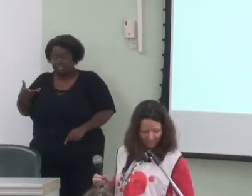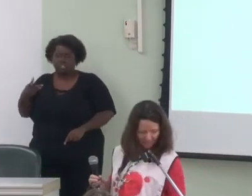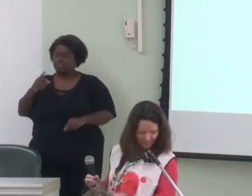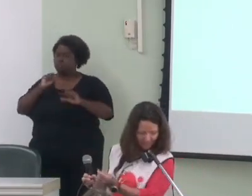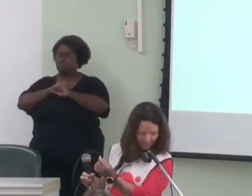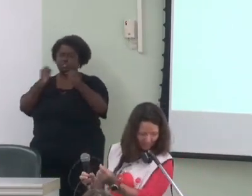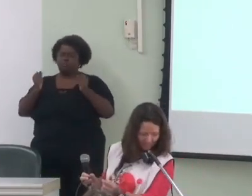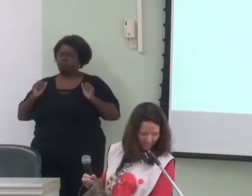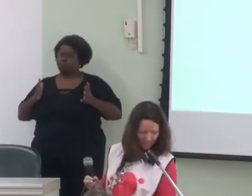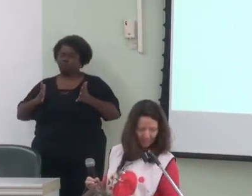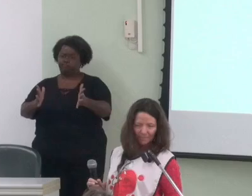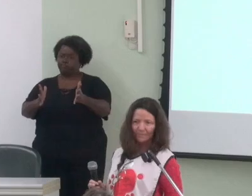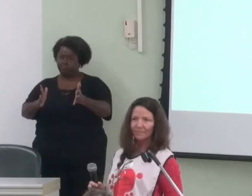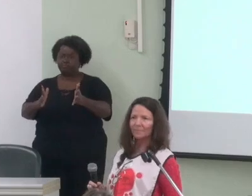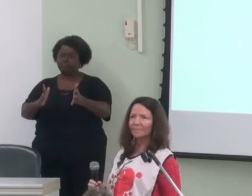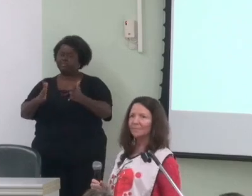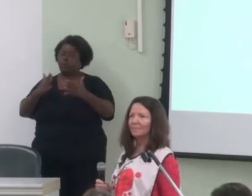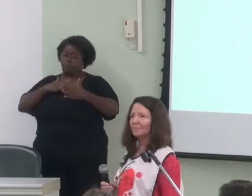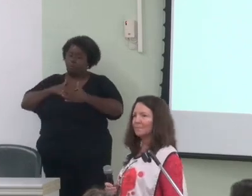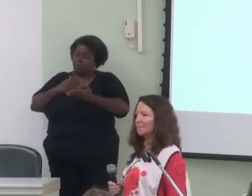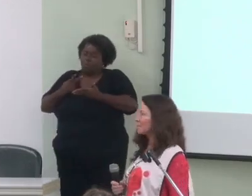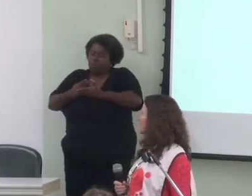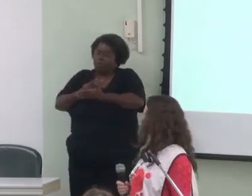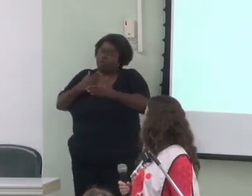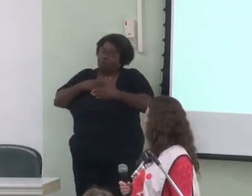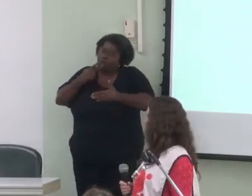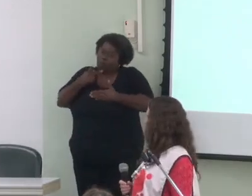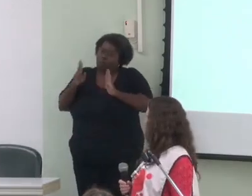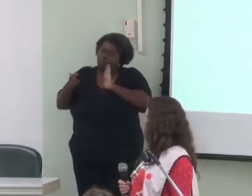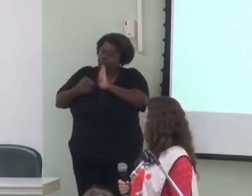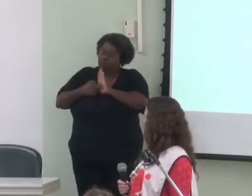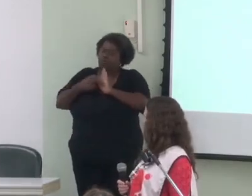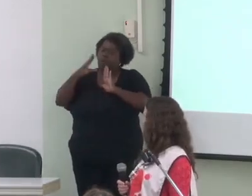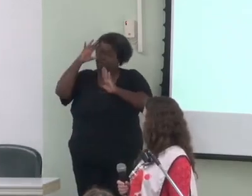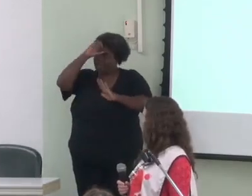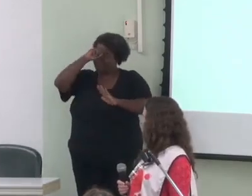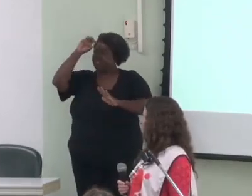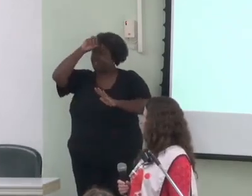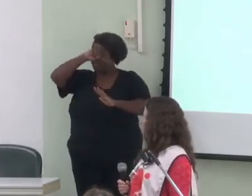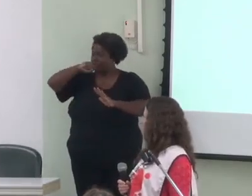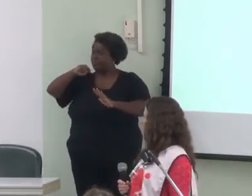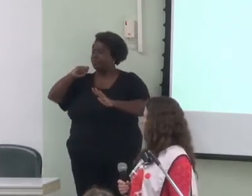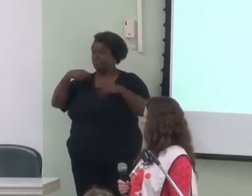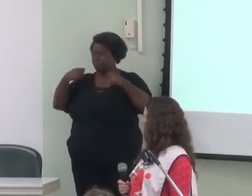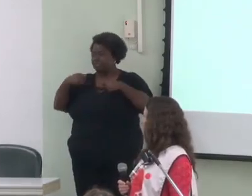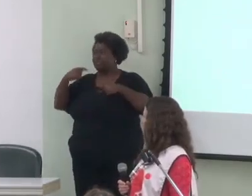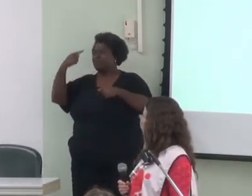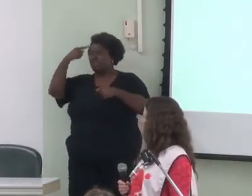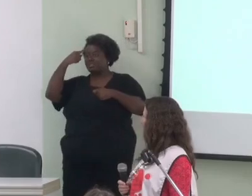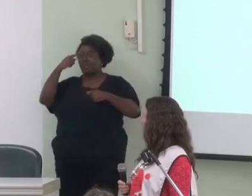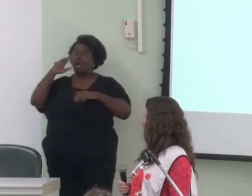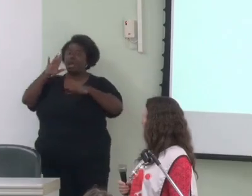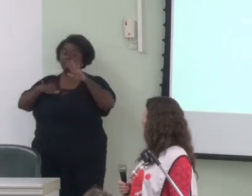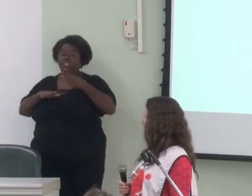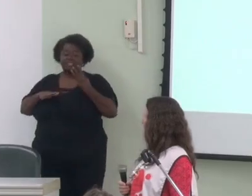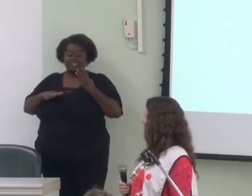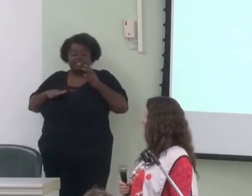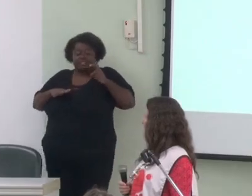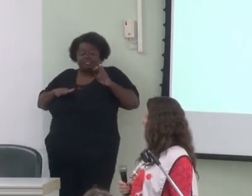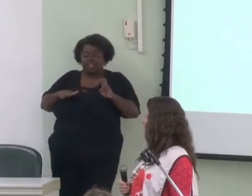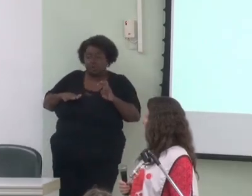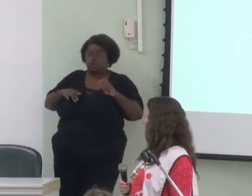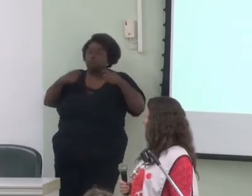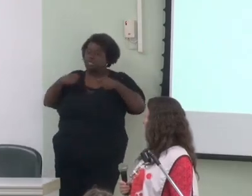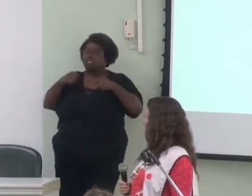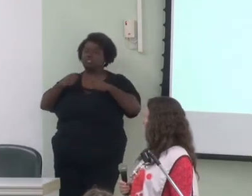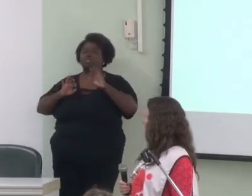que de nós todos aqui, é o que eu digo, é um aprendizado. A gente tem que pensar que, em vez de 35, a gente tem que se programar